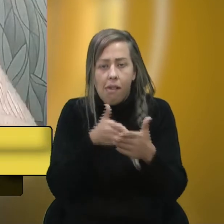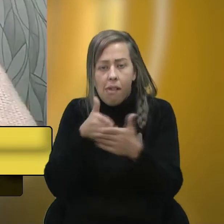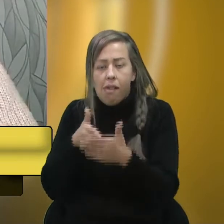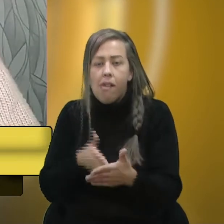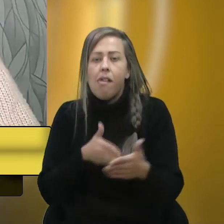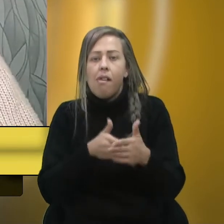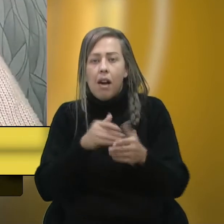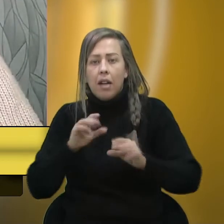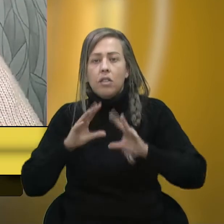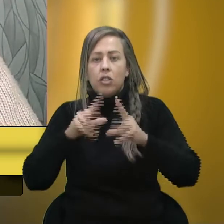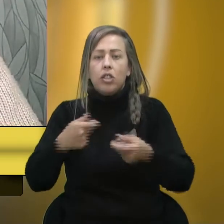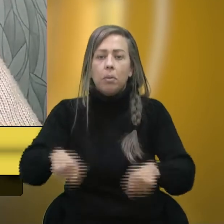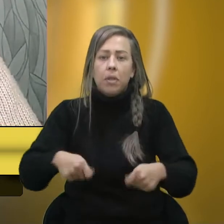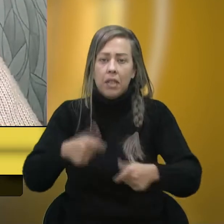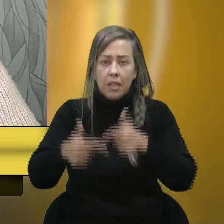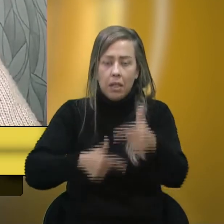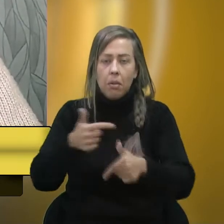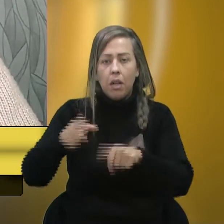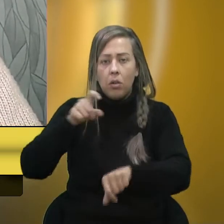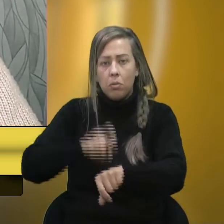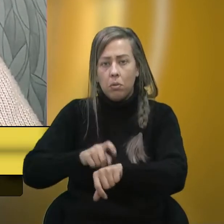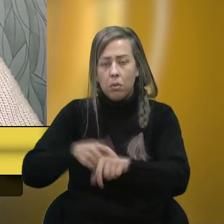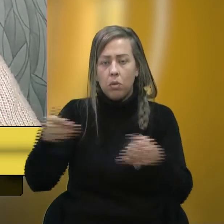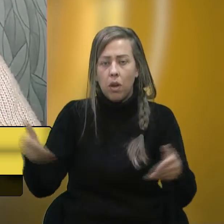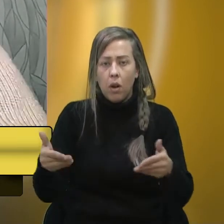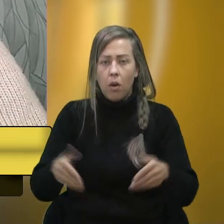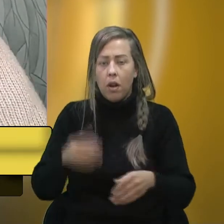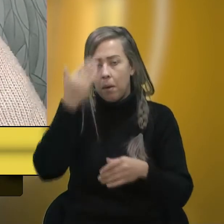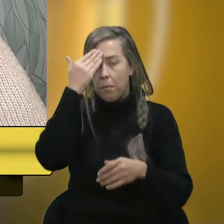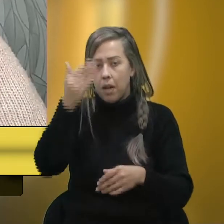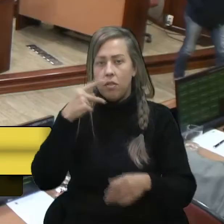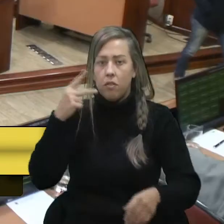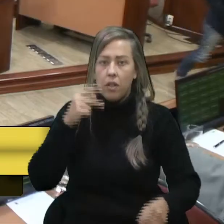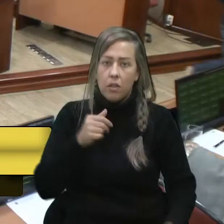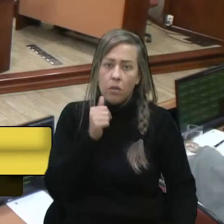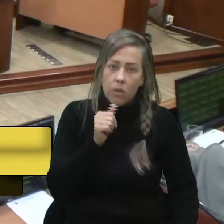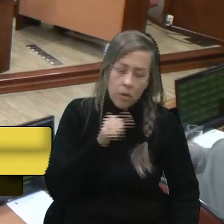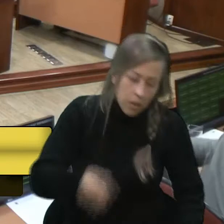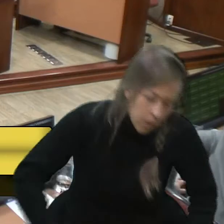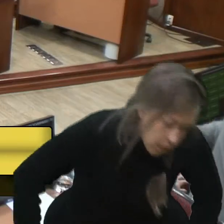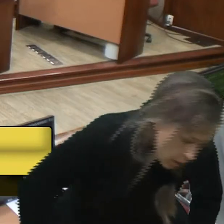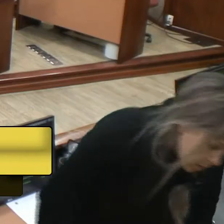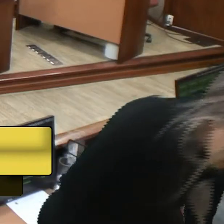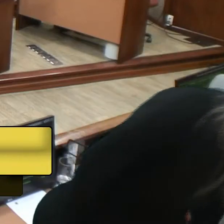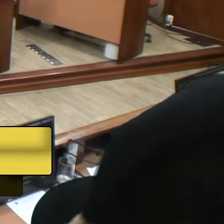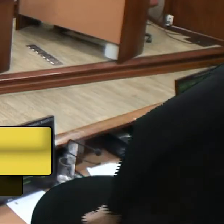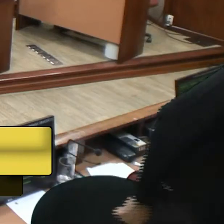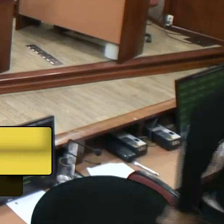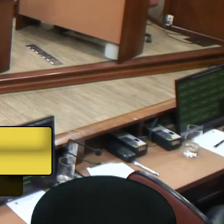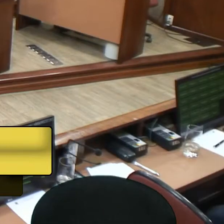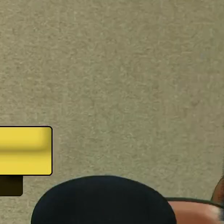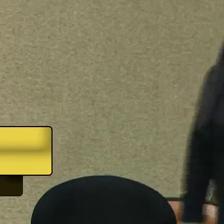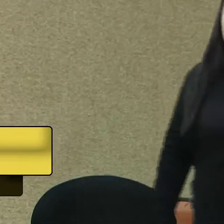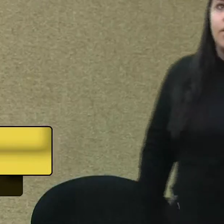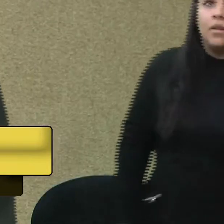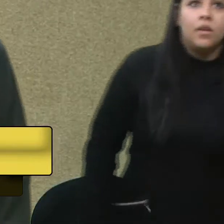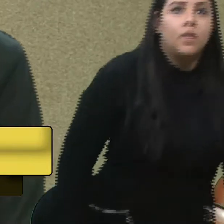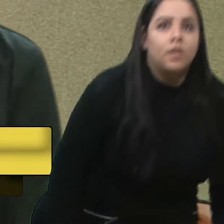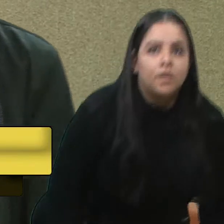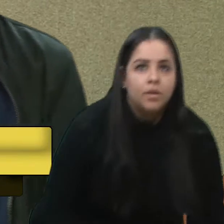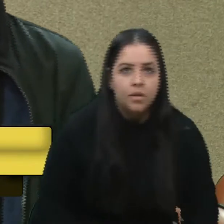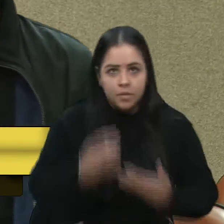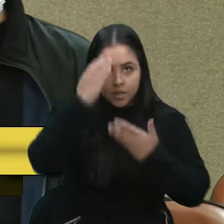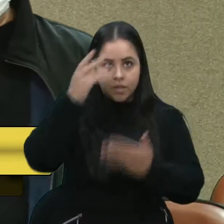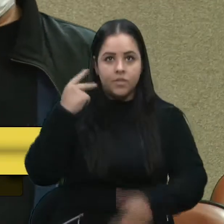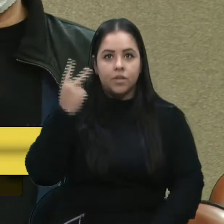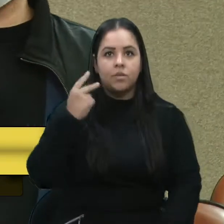trabalho de quem precisa trabalhar ainda mais em uma situação como essa. Obrigada, vereador Marisol. Obrigado, obrigado, vereadora Marisol. Eu queria, para concluir,